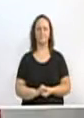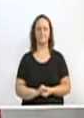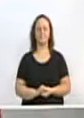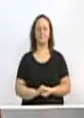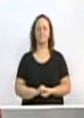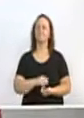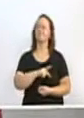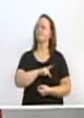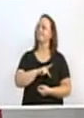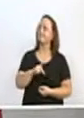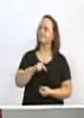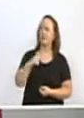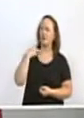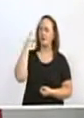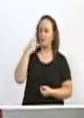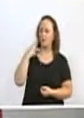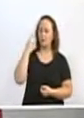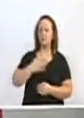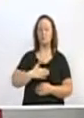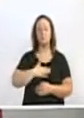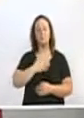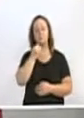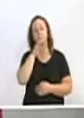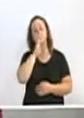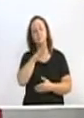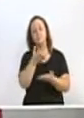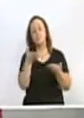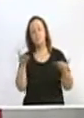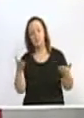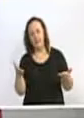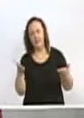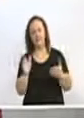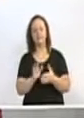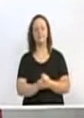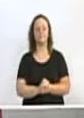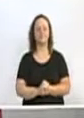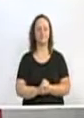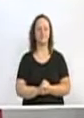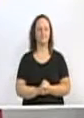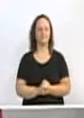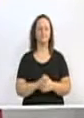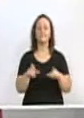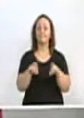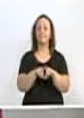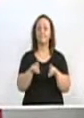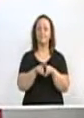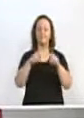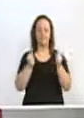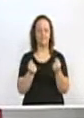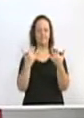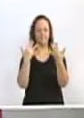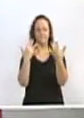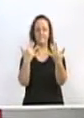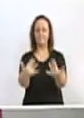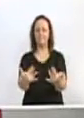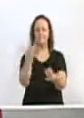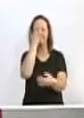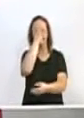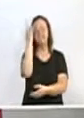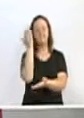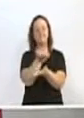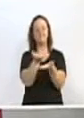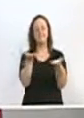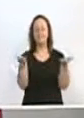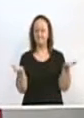Presidente e vereadores, minha saudação, minha saudação a quem está conosco no plenário, senhores e senhoras,